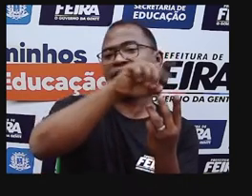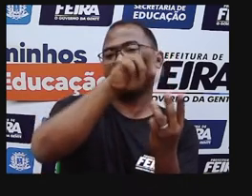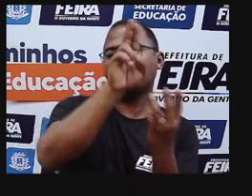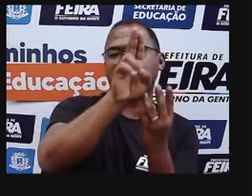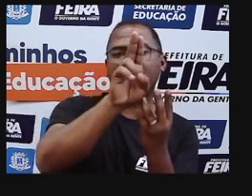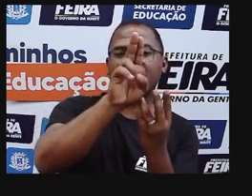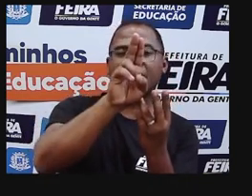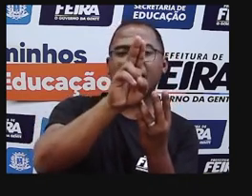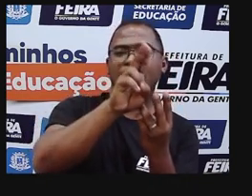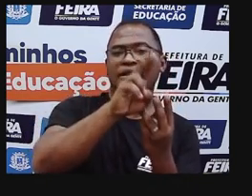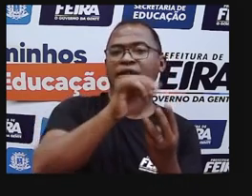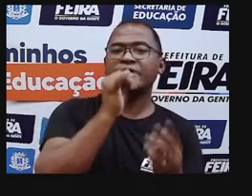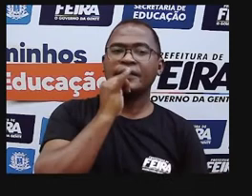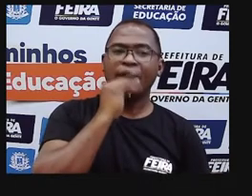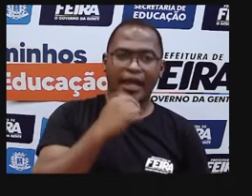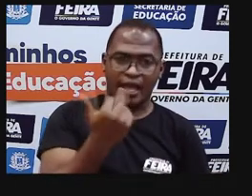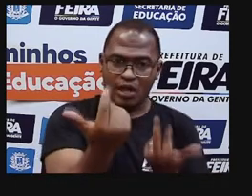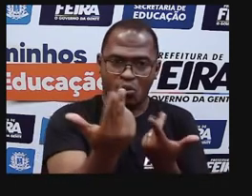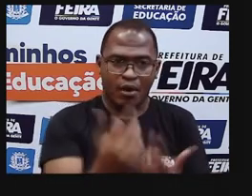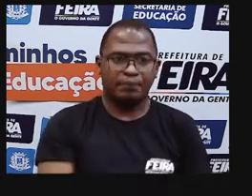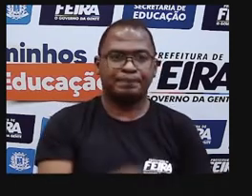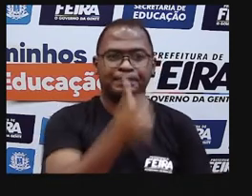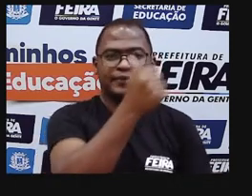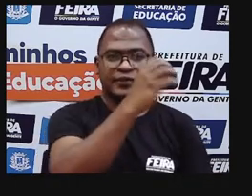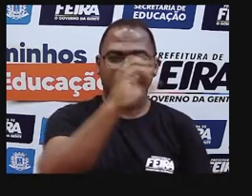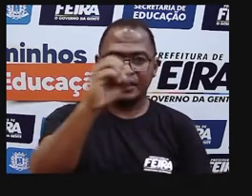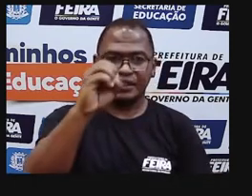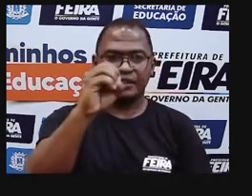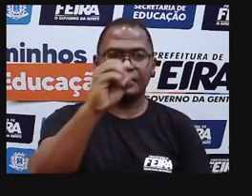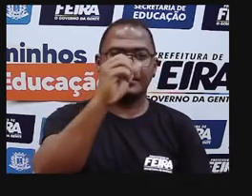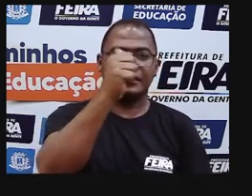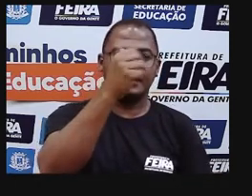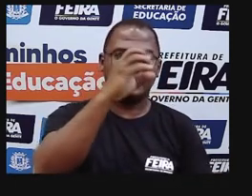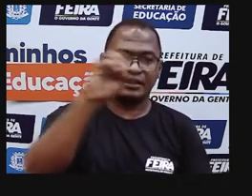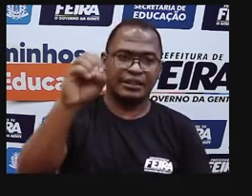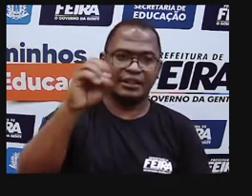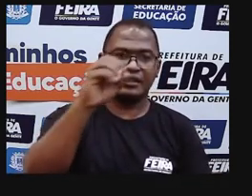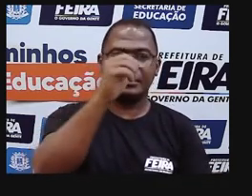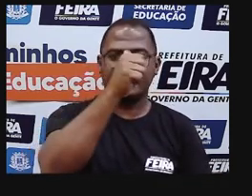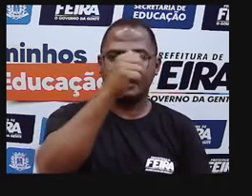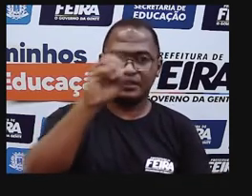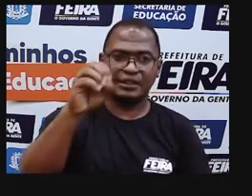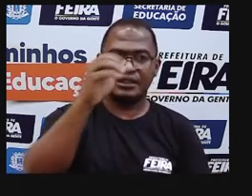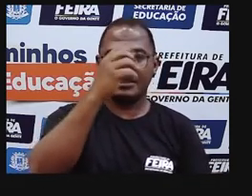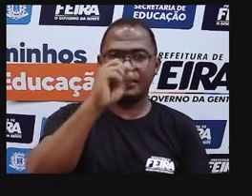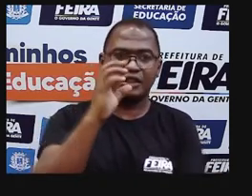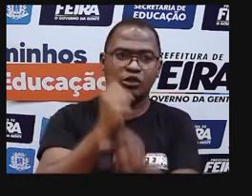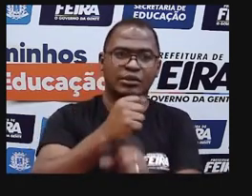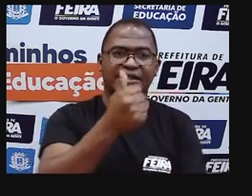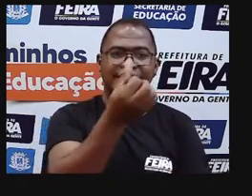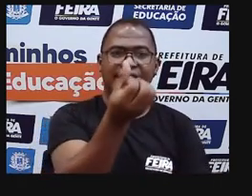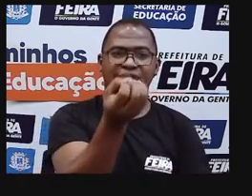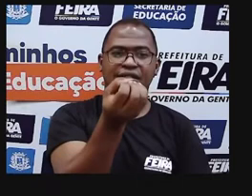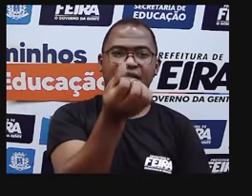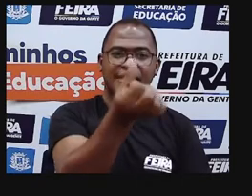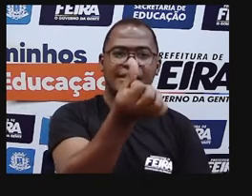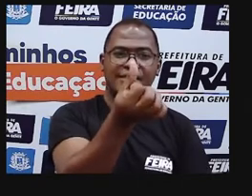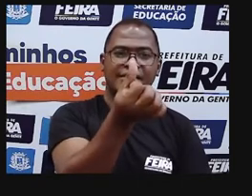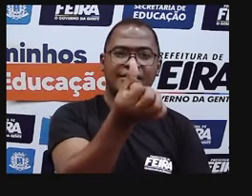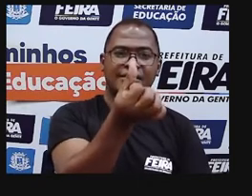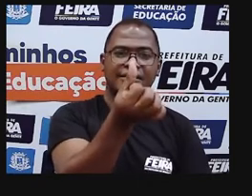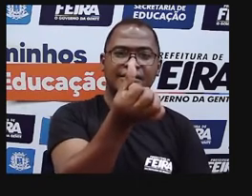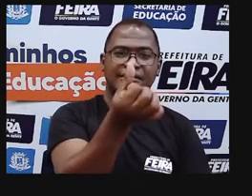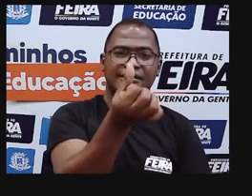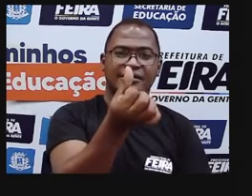cem, cem, cem. Seis vezes cem para formar o 600, certo? Bora jogar um pouquinho? Vamos pouquinho?